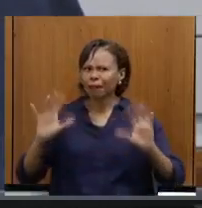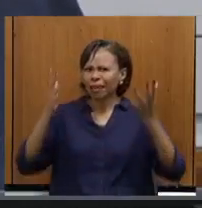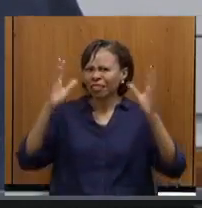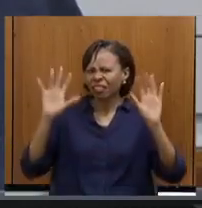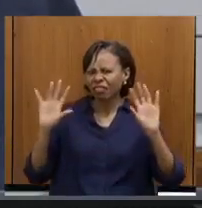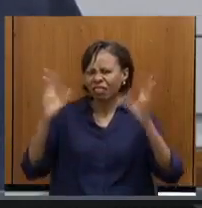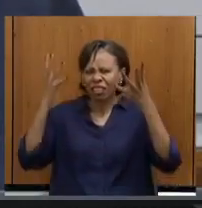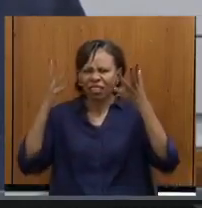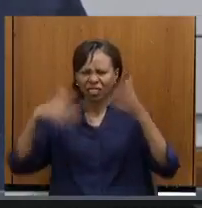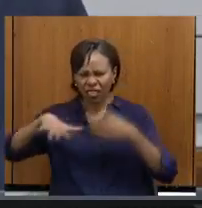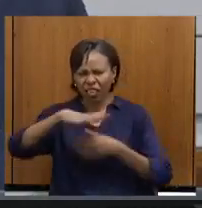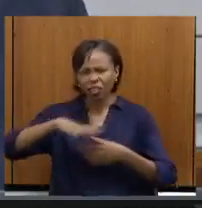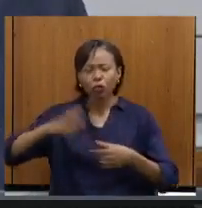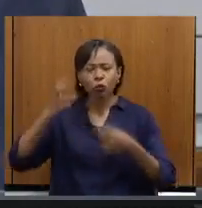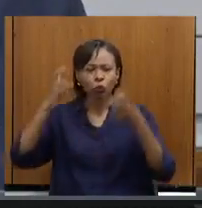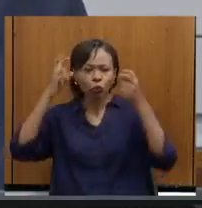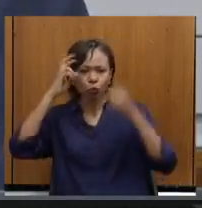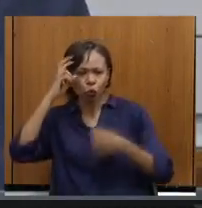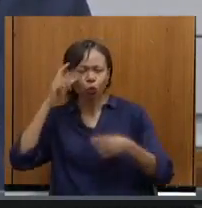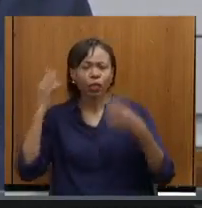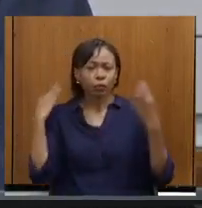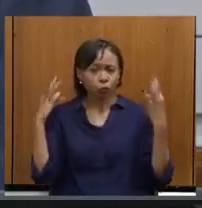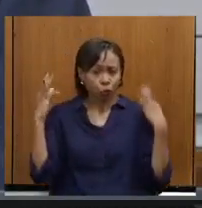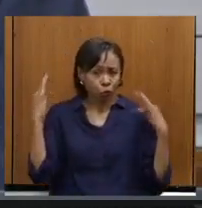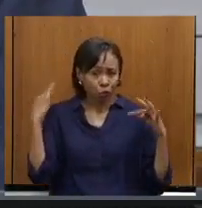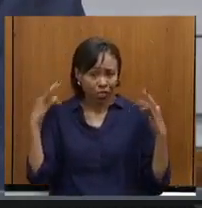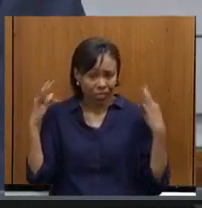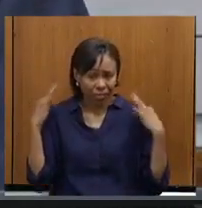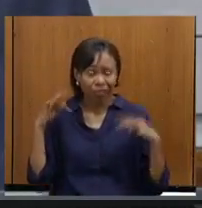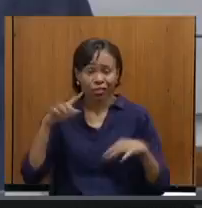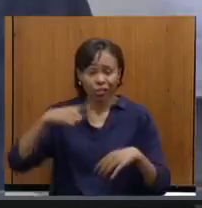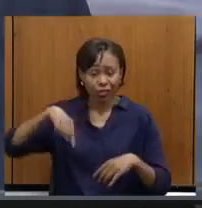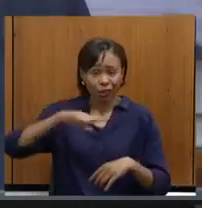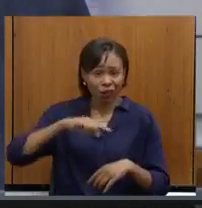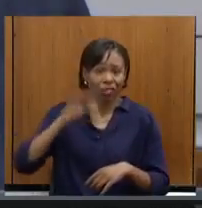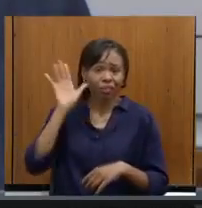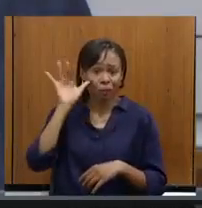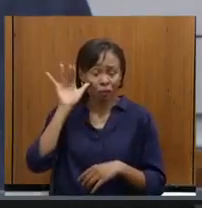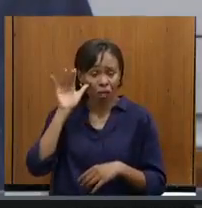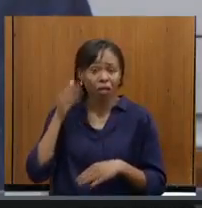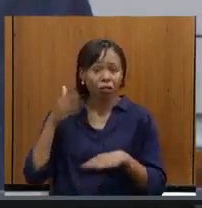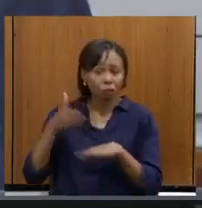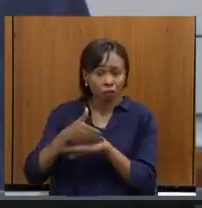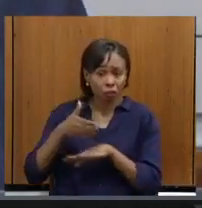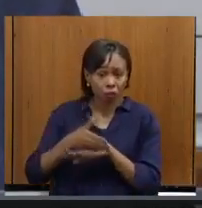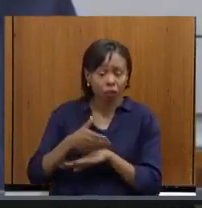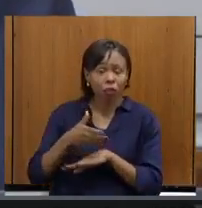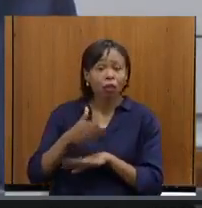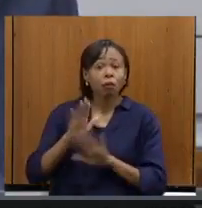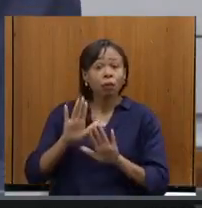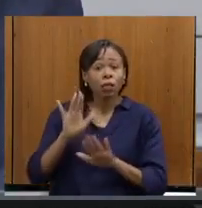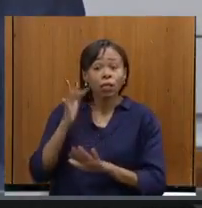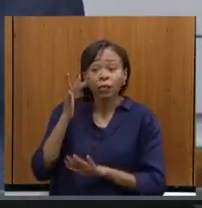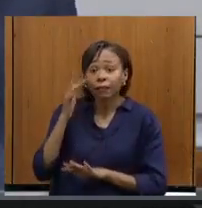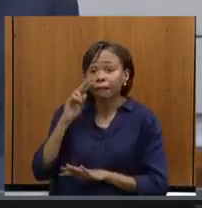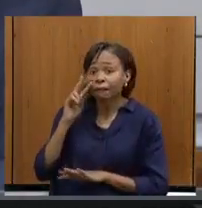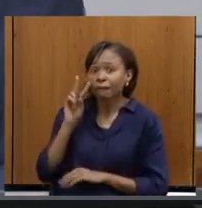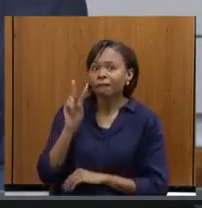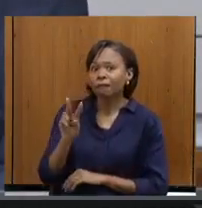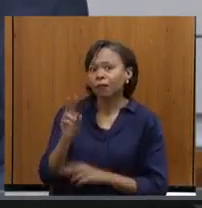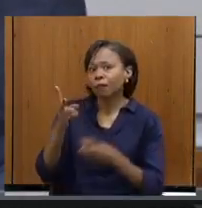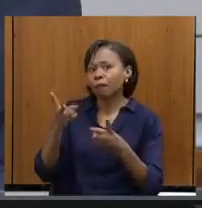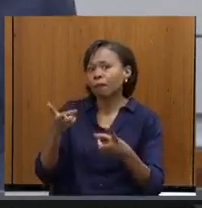de cultura e de turismo que nós podemos presenciar e até mesmo participar, nós vimos e